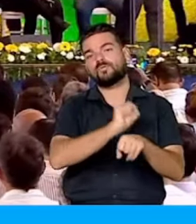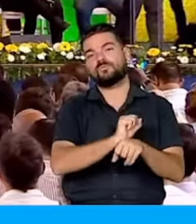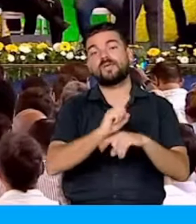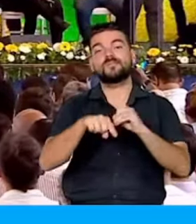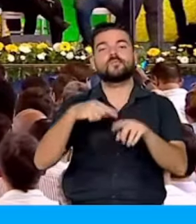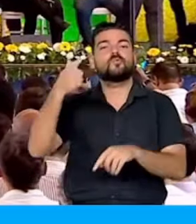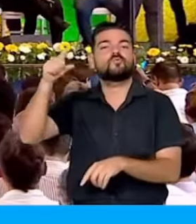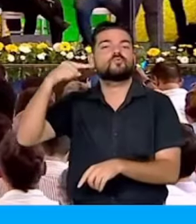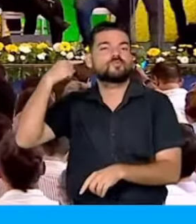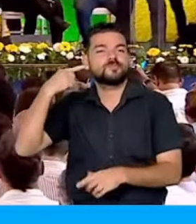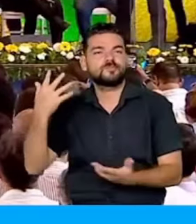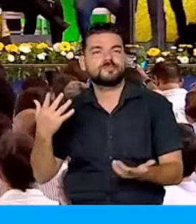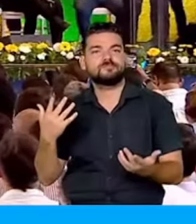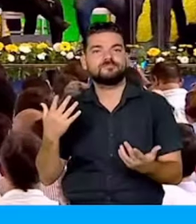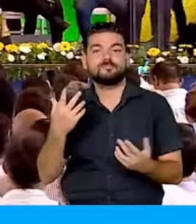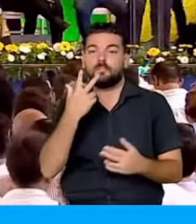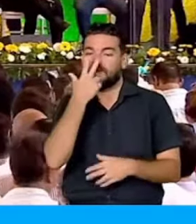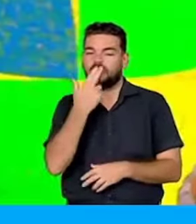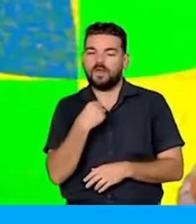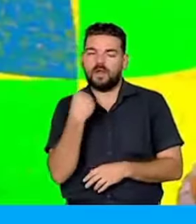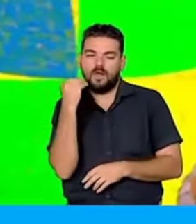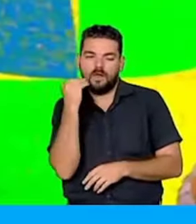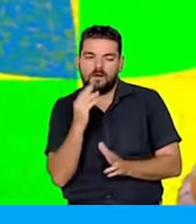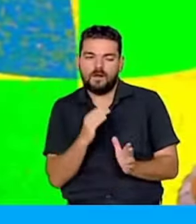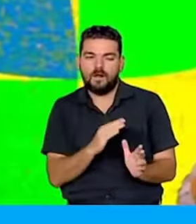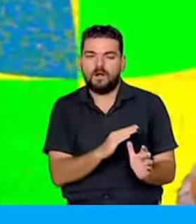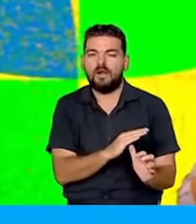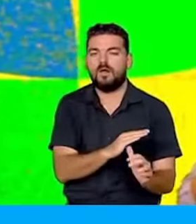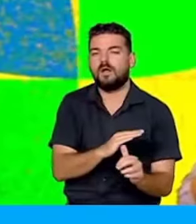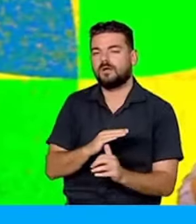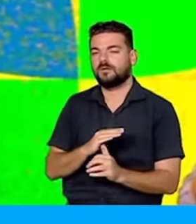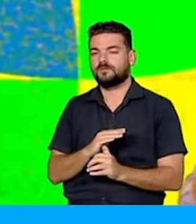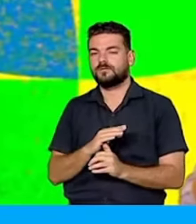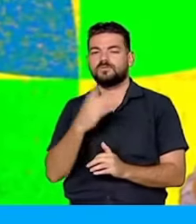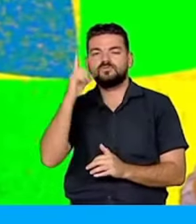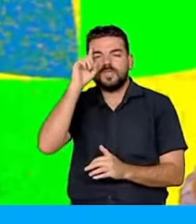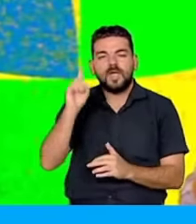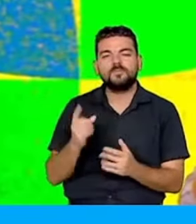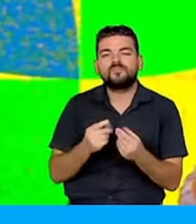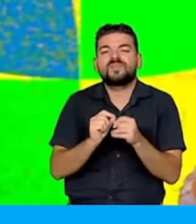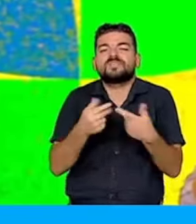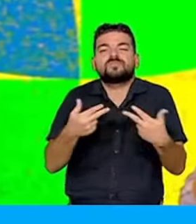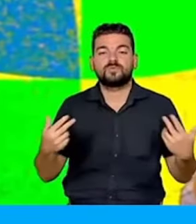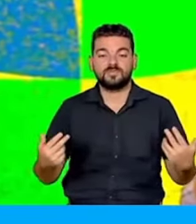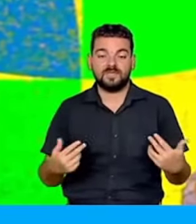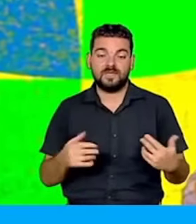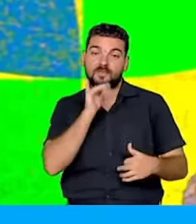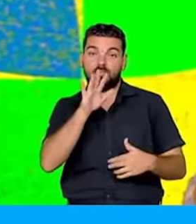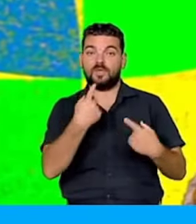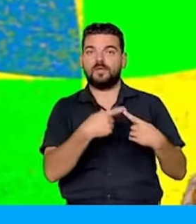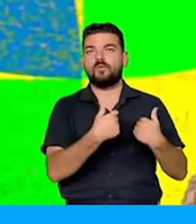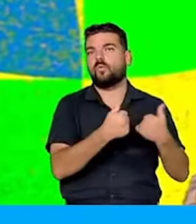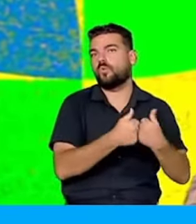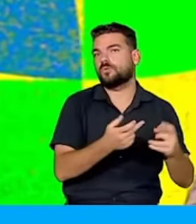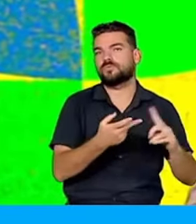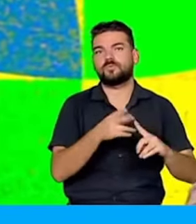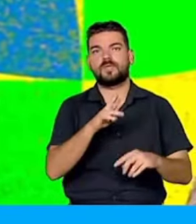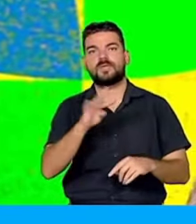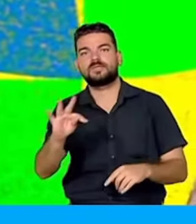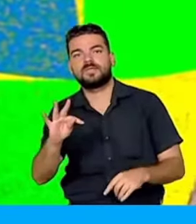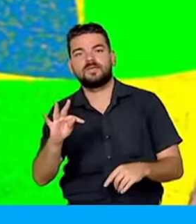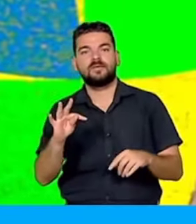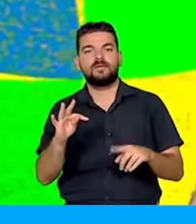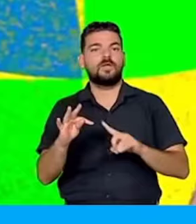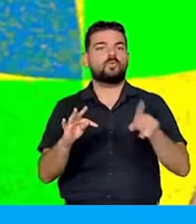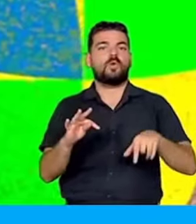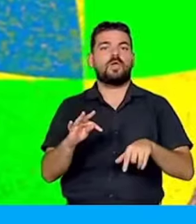políticos mesquinhos que não entendem que o ônibus e o BRT não